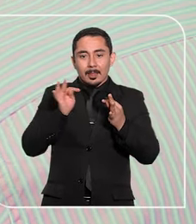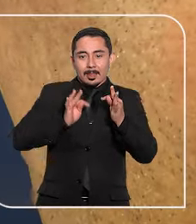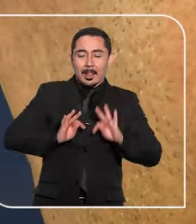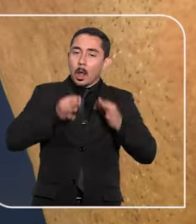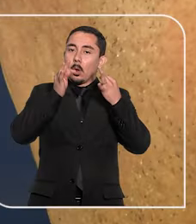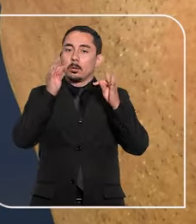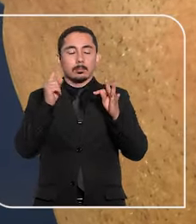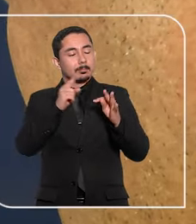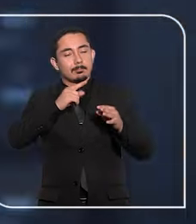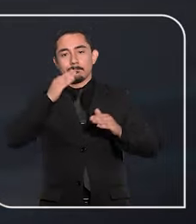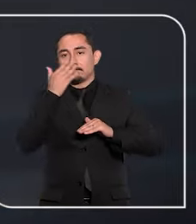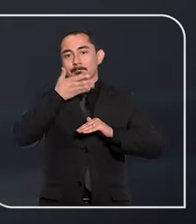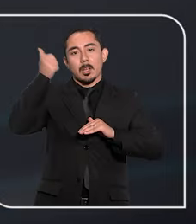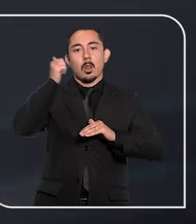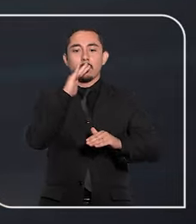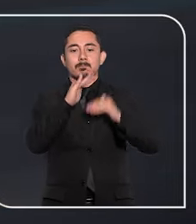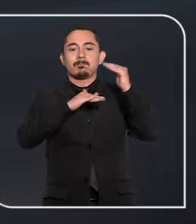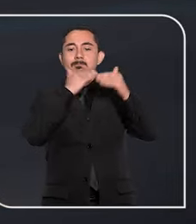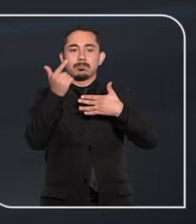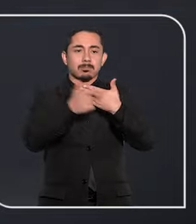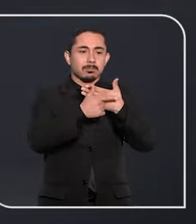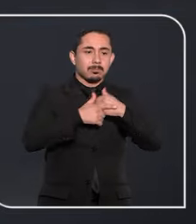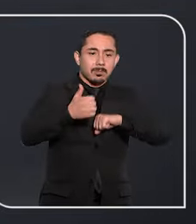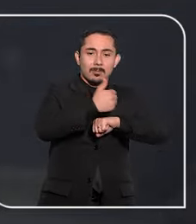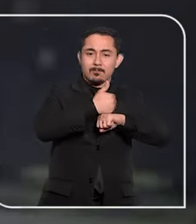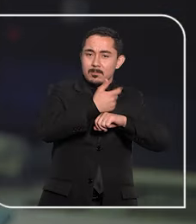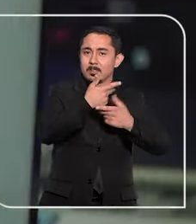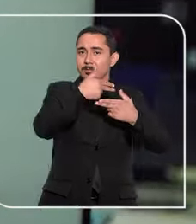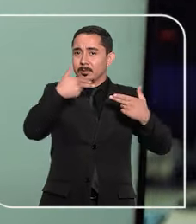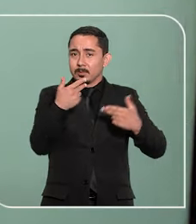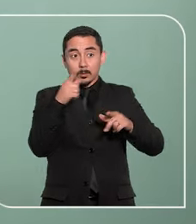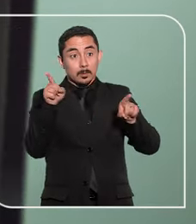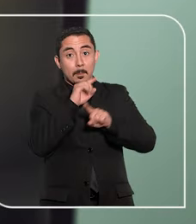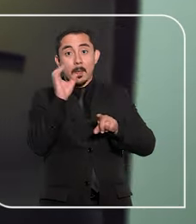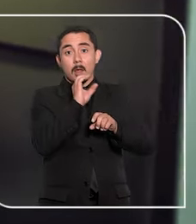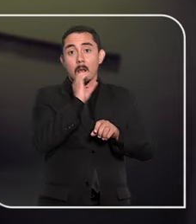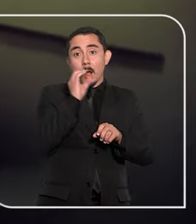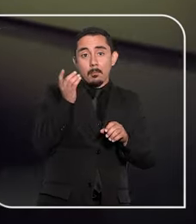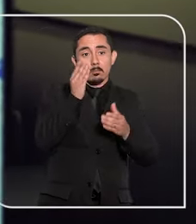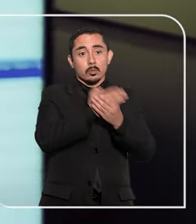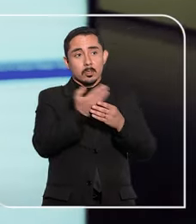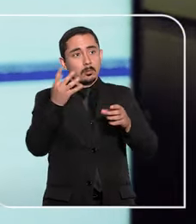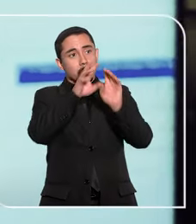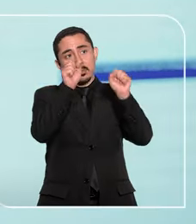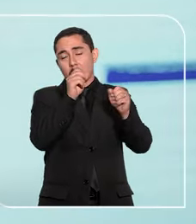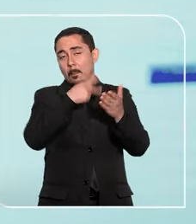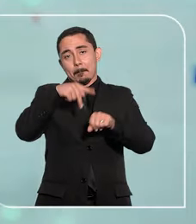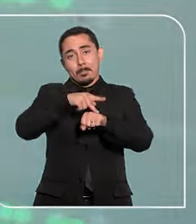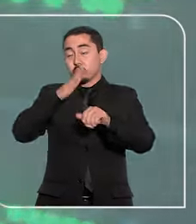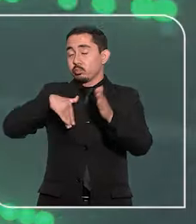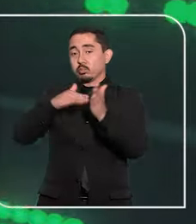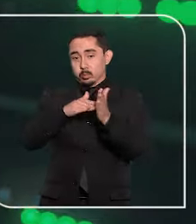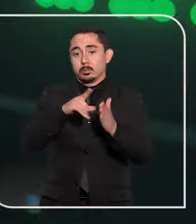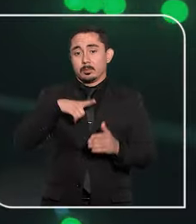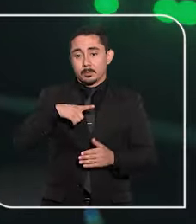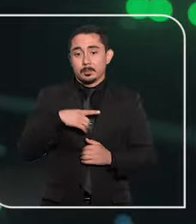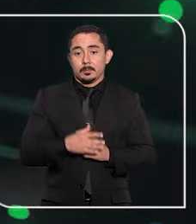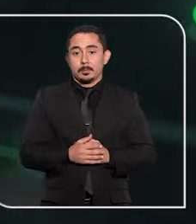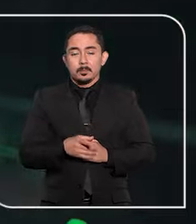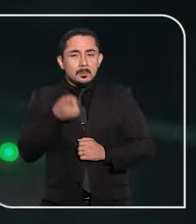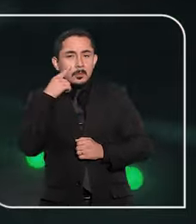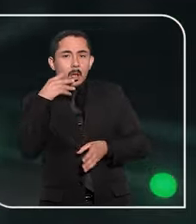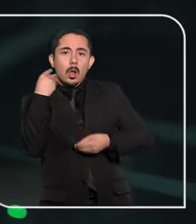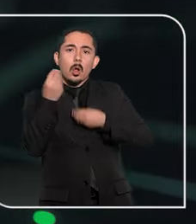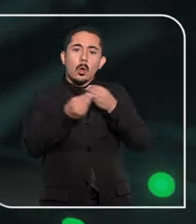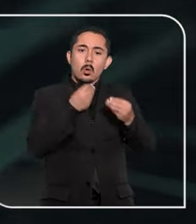uma aliada poderosa na melhoria da eficiência e na aceleração dos processos nos tribunais de todo o país. Vamos conferir